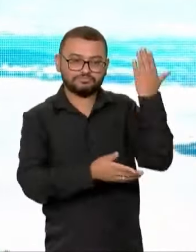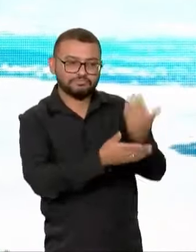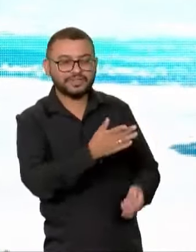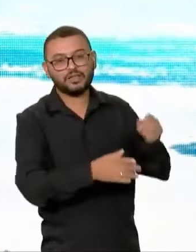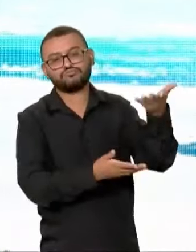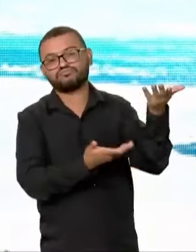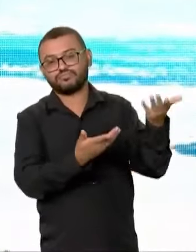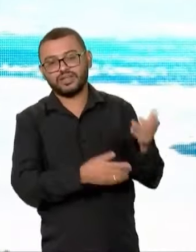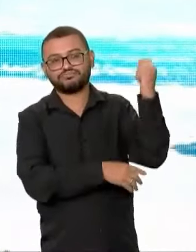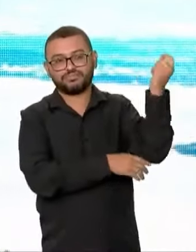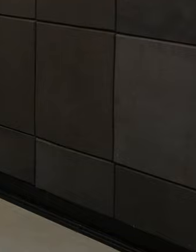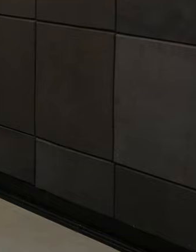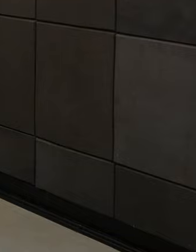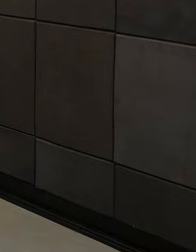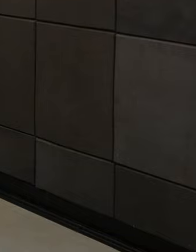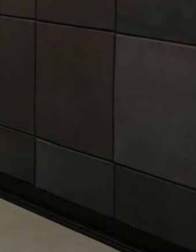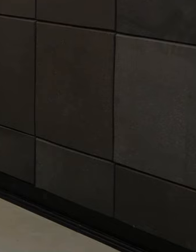vocês jamais imaginavam perder.